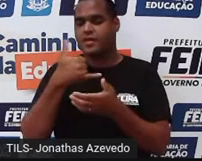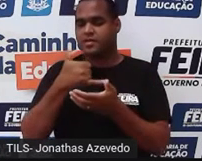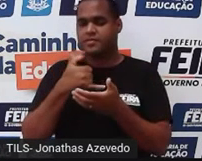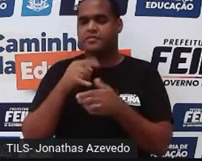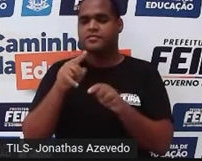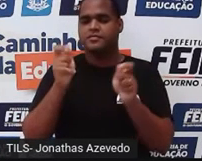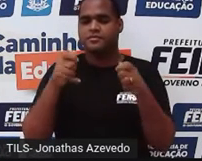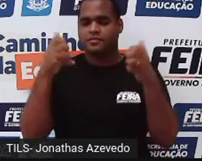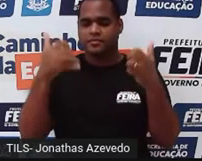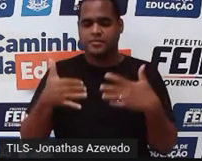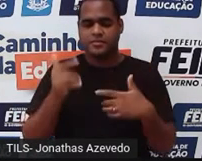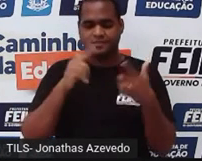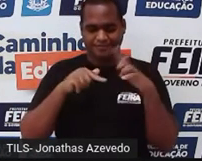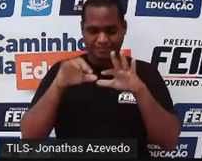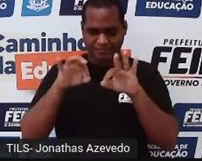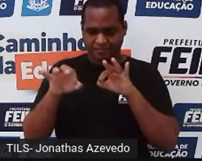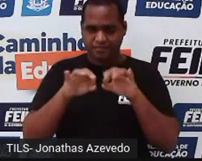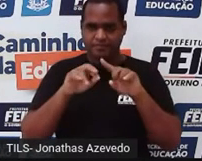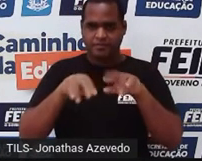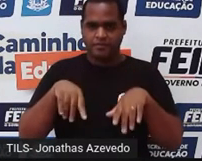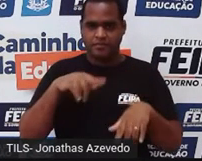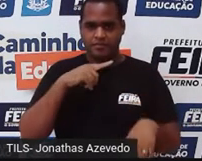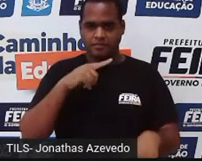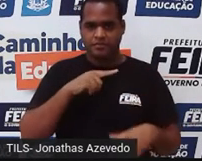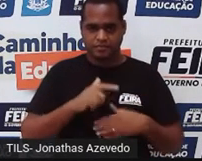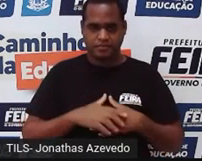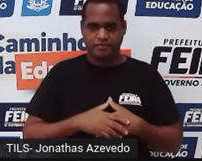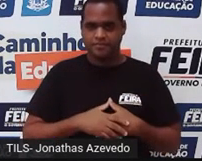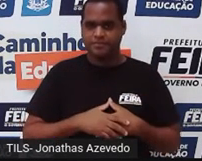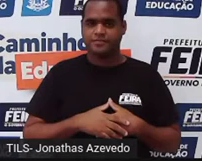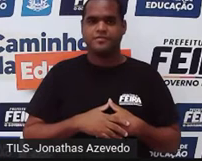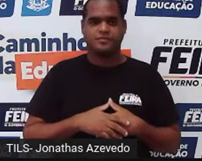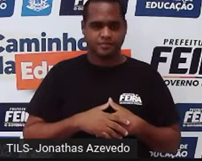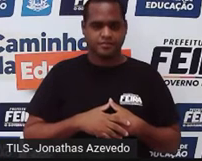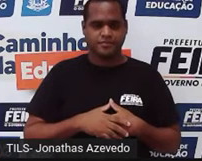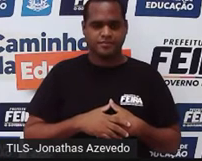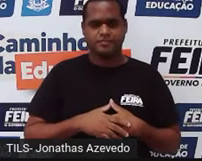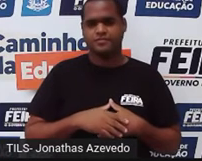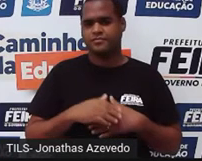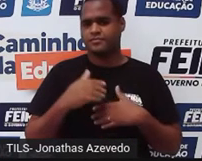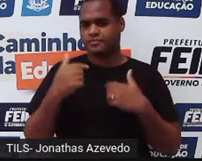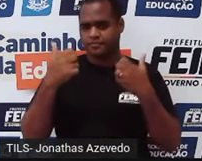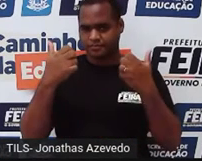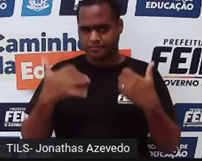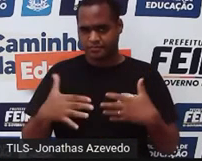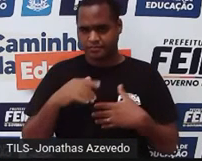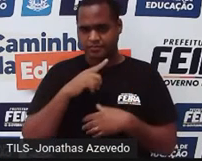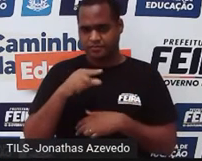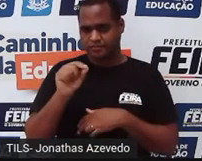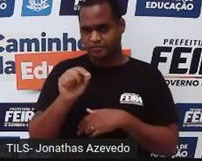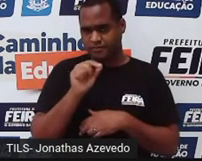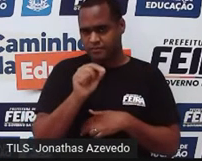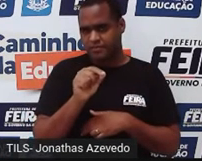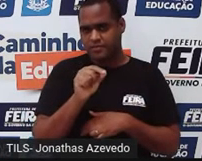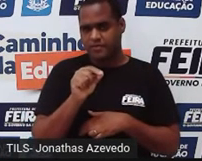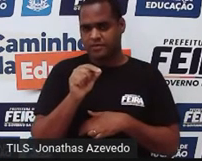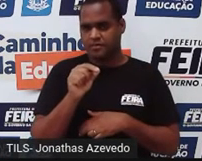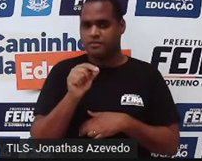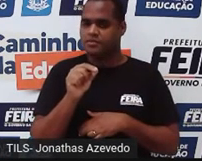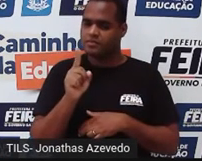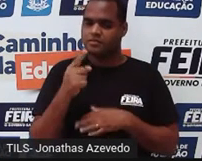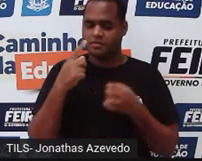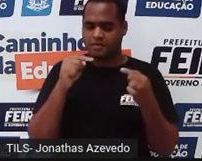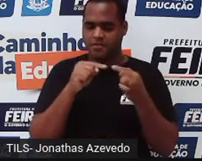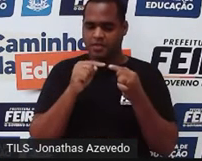que você consiga fazer anotações. Tá bom? A situação que eu trago para você aí é uma questão